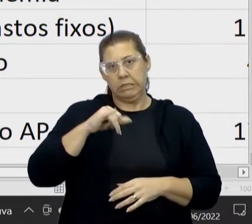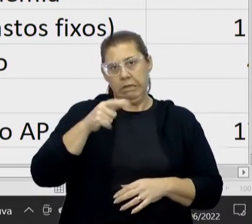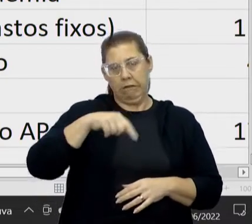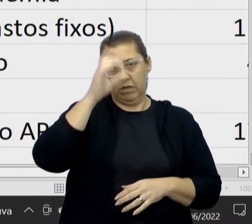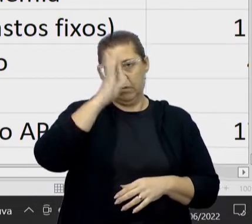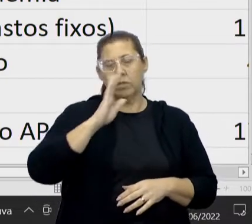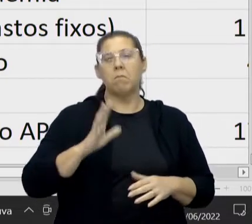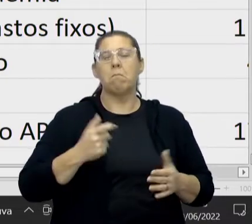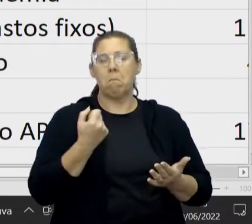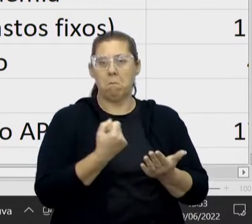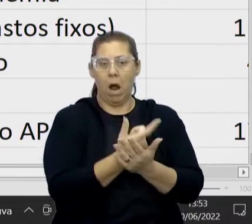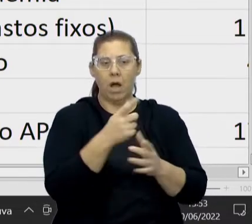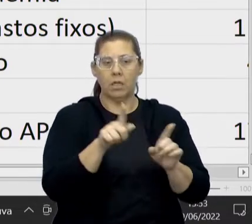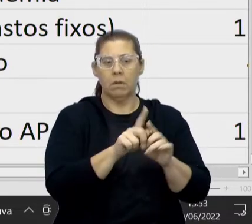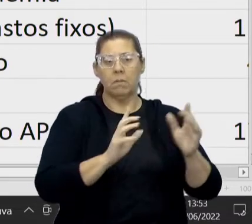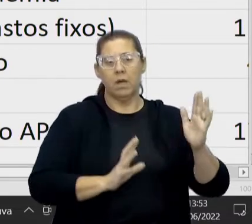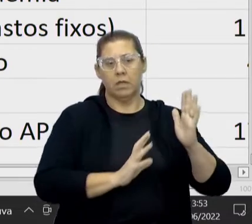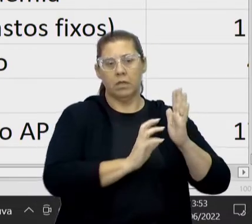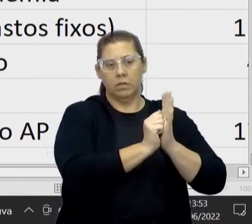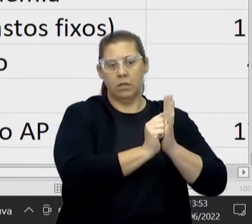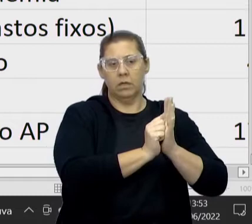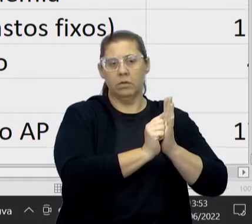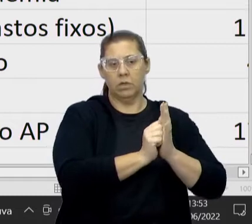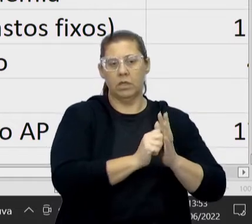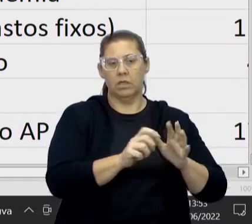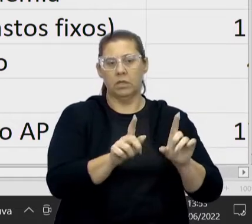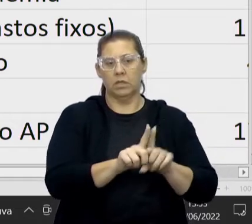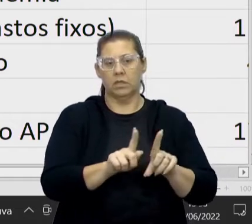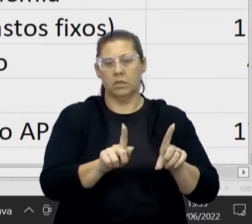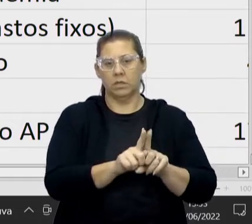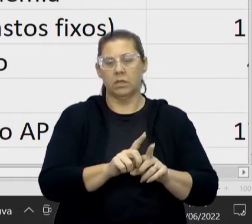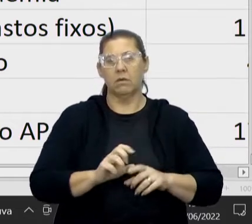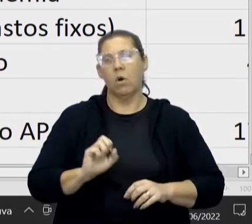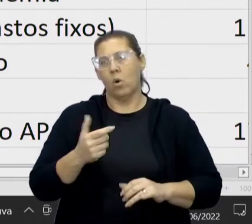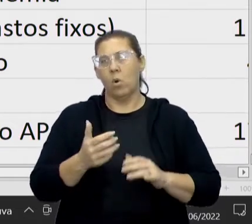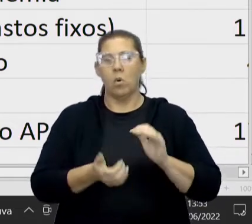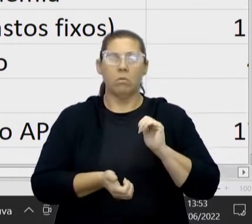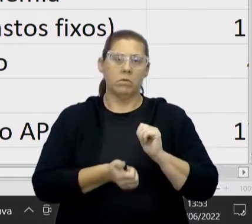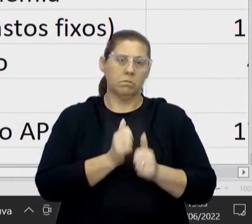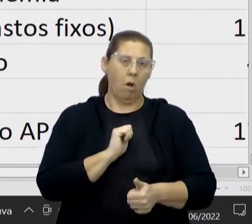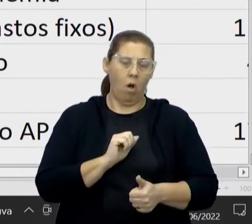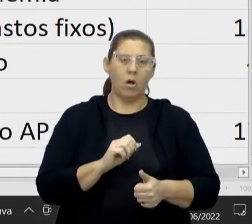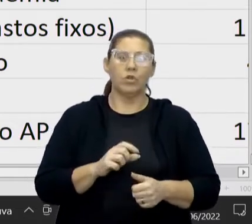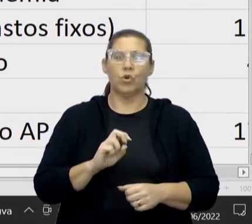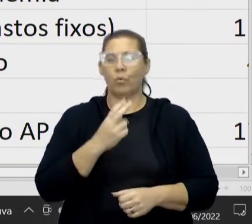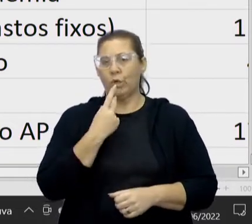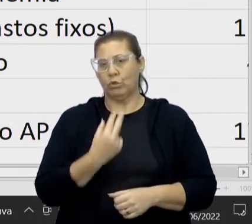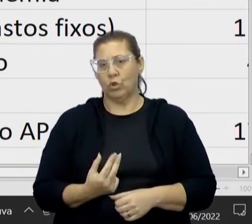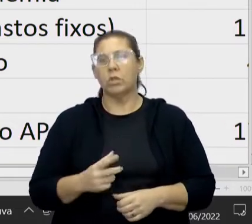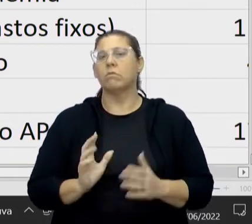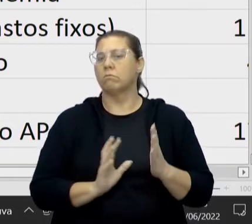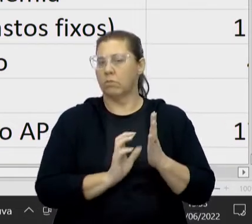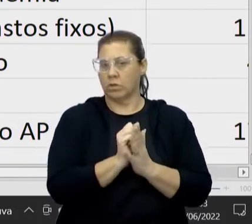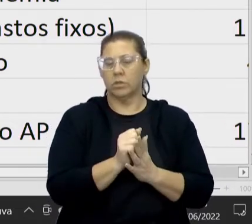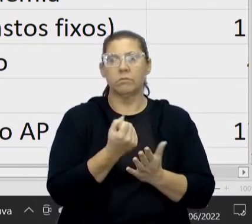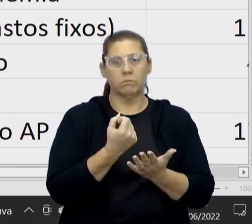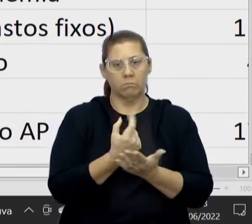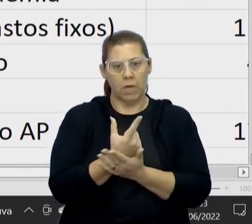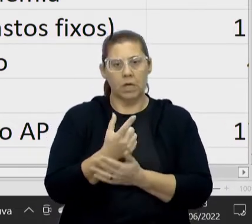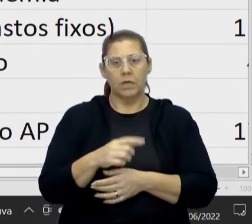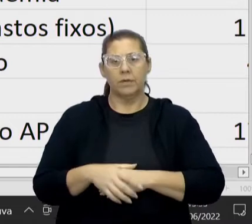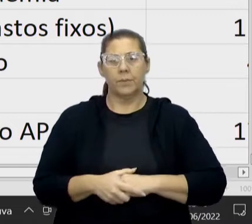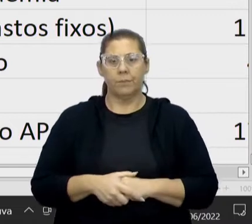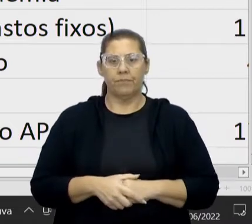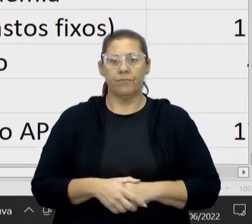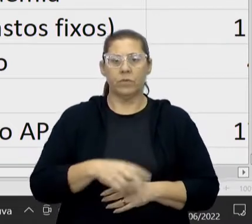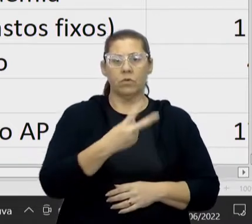matrícula. Ou se a gente for fazer alguma escola de esporte ou uma escola de idiomas, a gente paga essa matrícula e a manutenção aí,